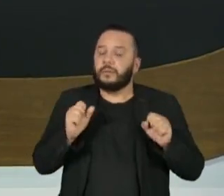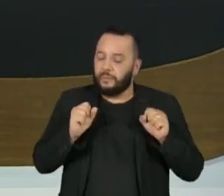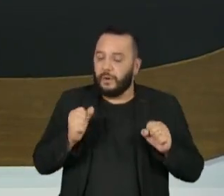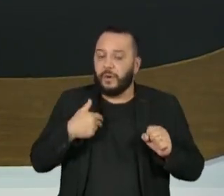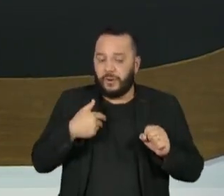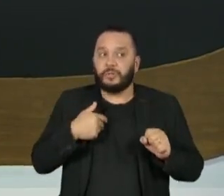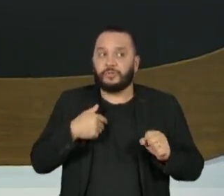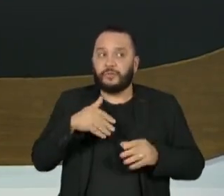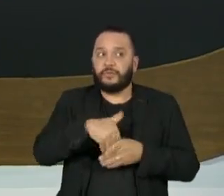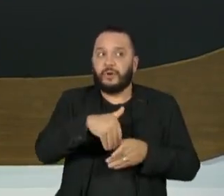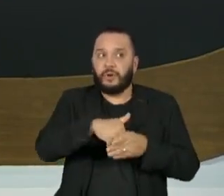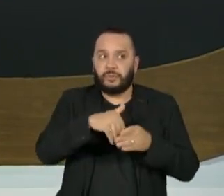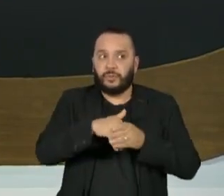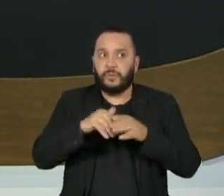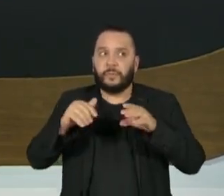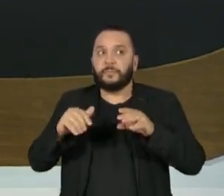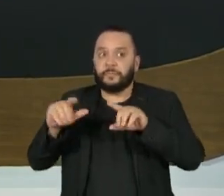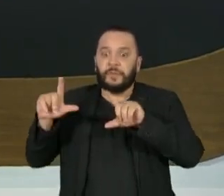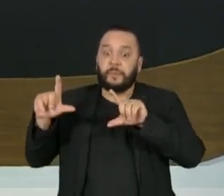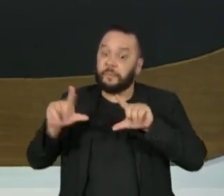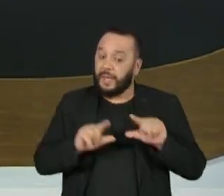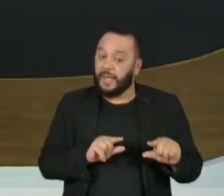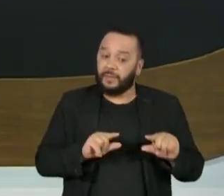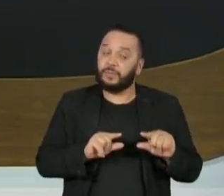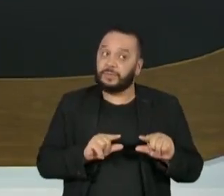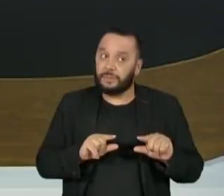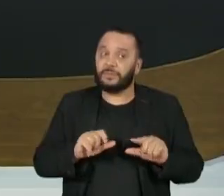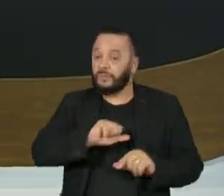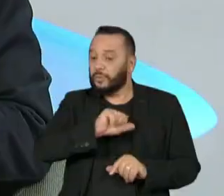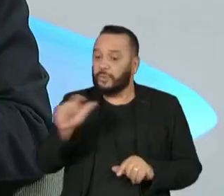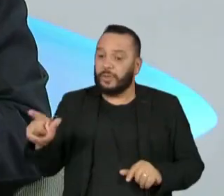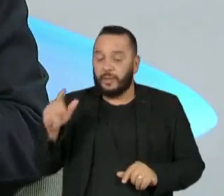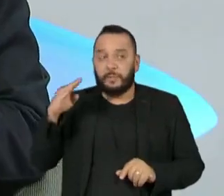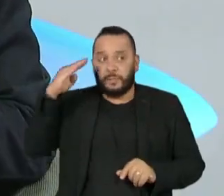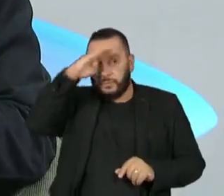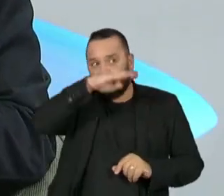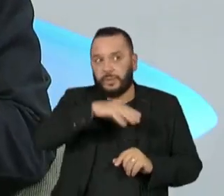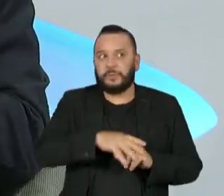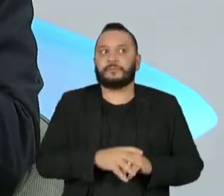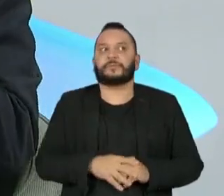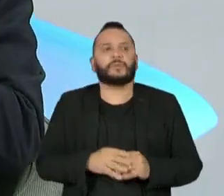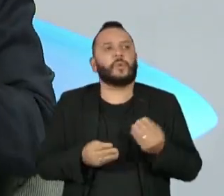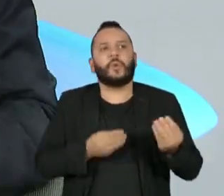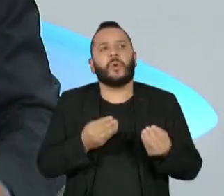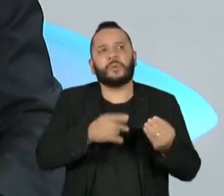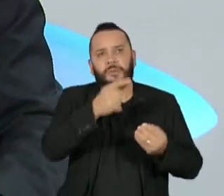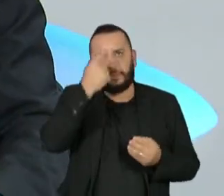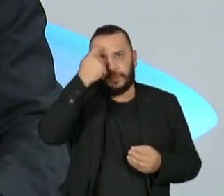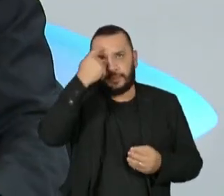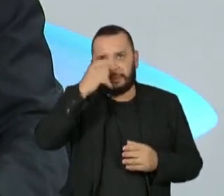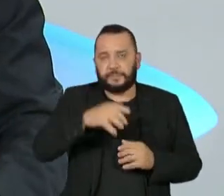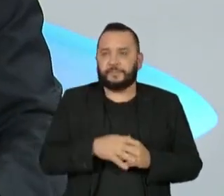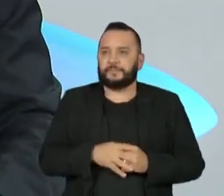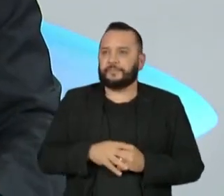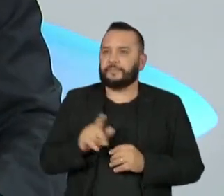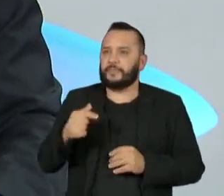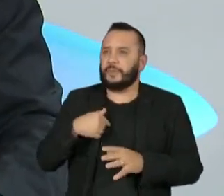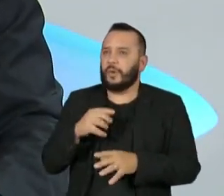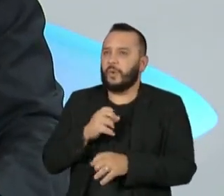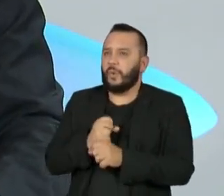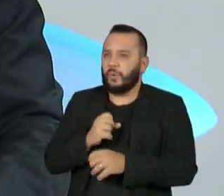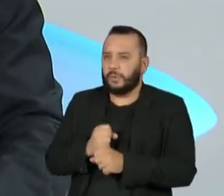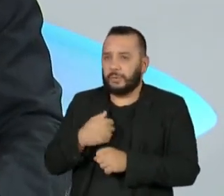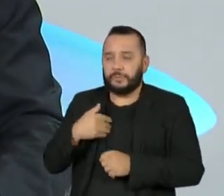turno aqui. Como que vocês estão consolidando as duas campanhas junto? Então, Vera, vamos às contas. O